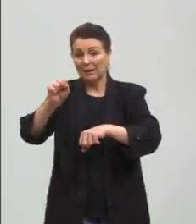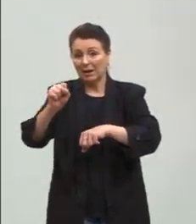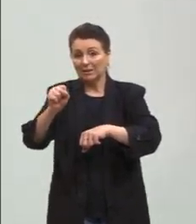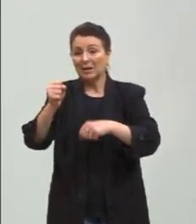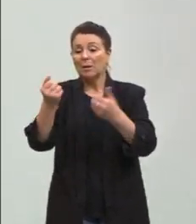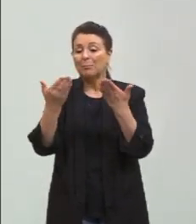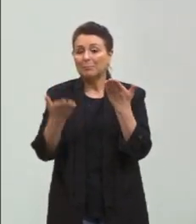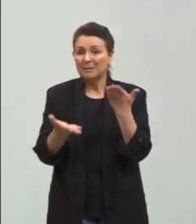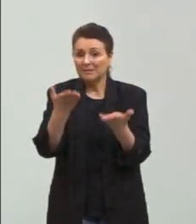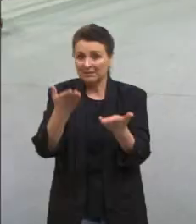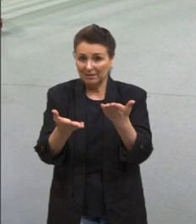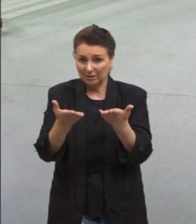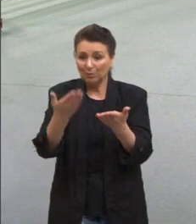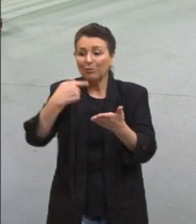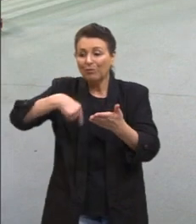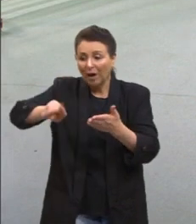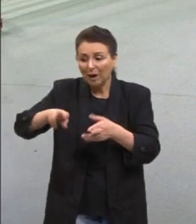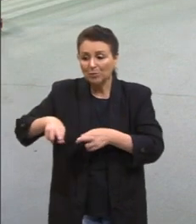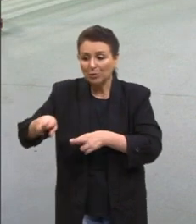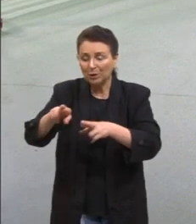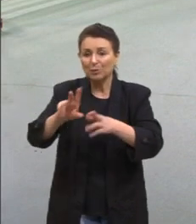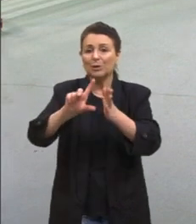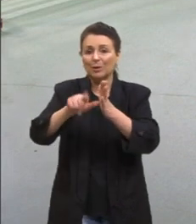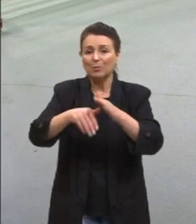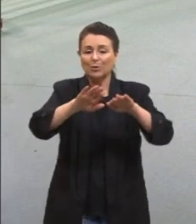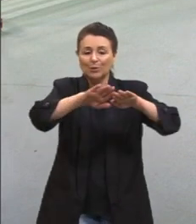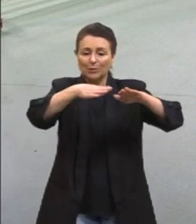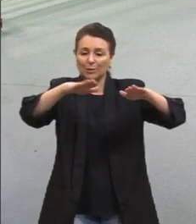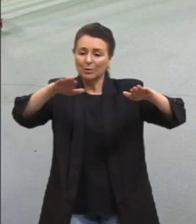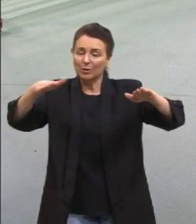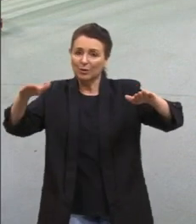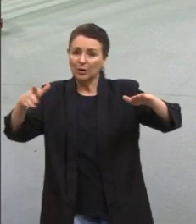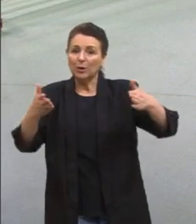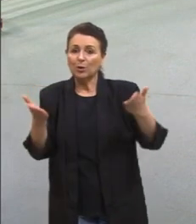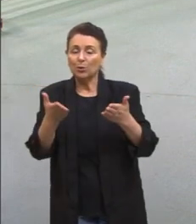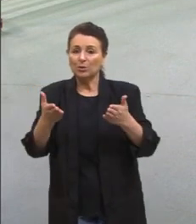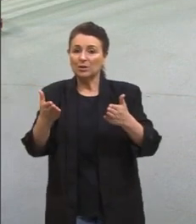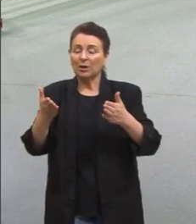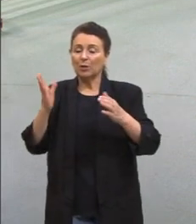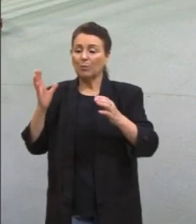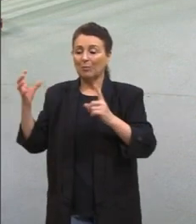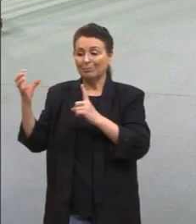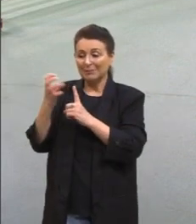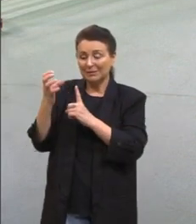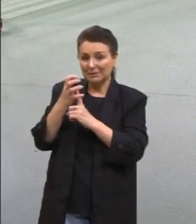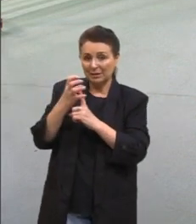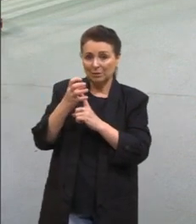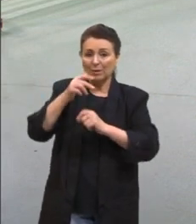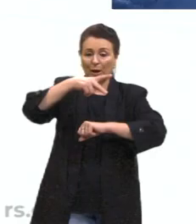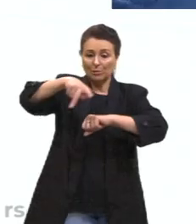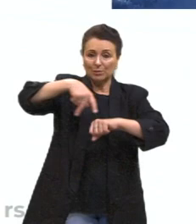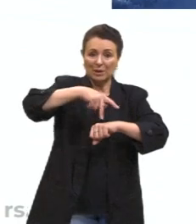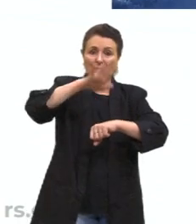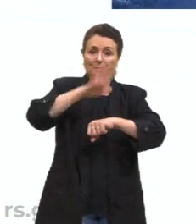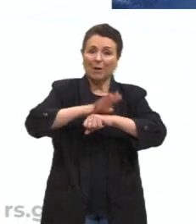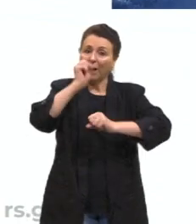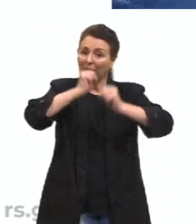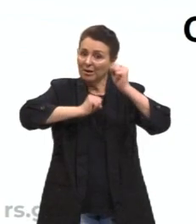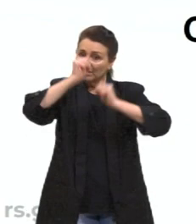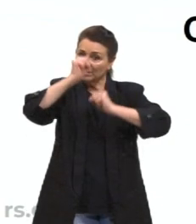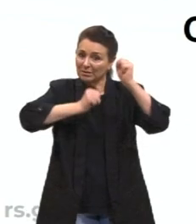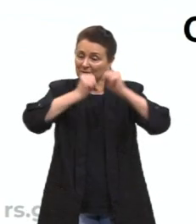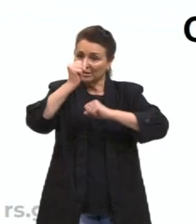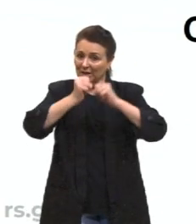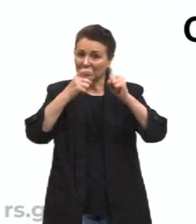E onde nós temos a maior pressão hoje é justamente nos países mais industriais, que são onde nós